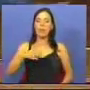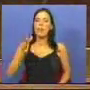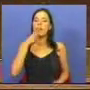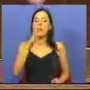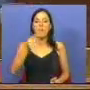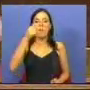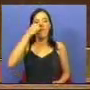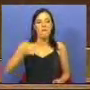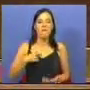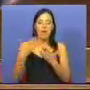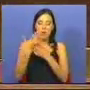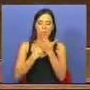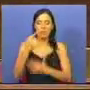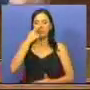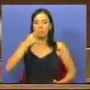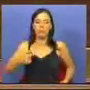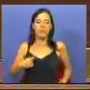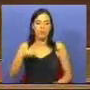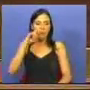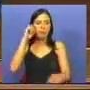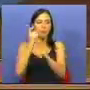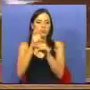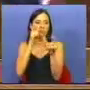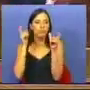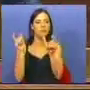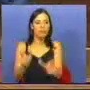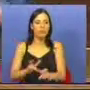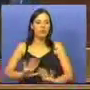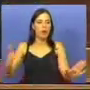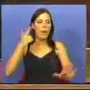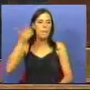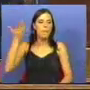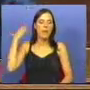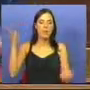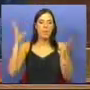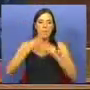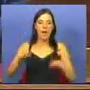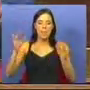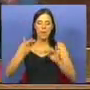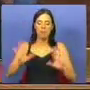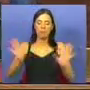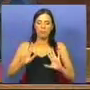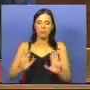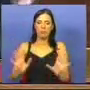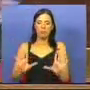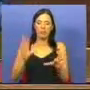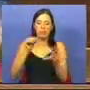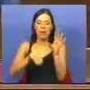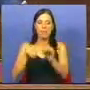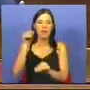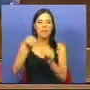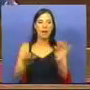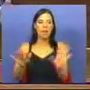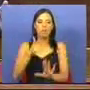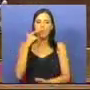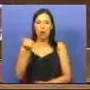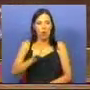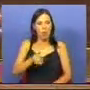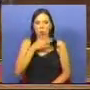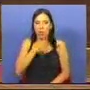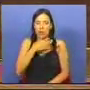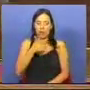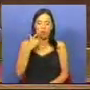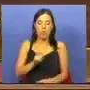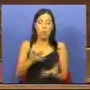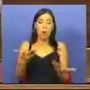falhou o mercado, falhou a supervisão, já passou, não vamos diabolizar o mercado. Não pode ser este o discurso.